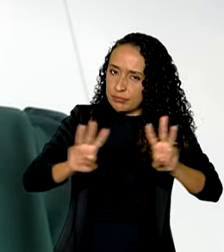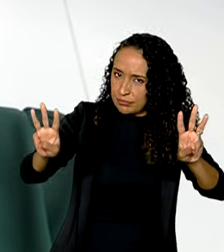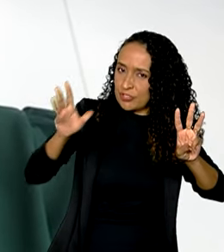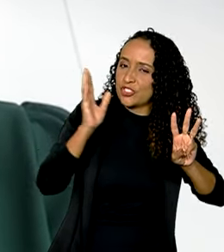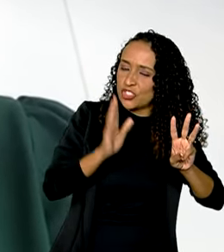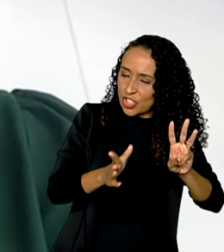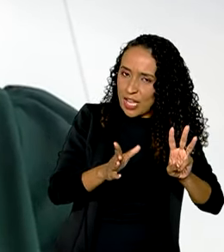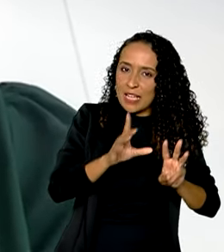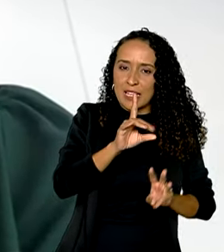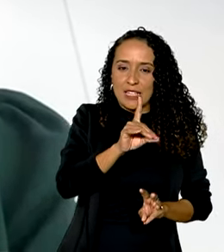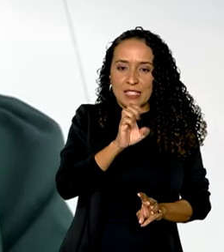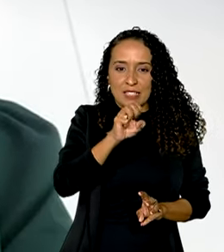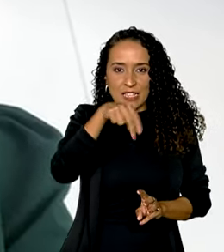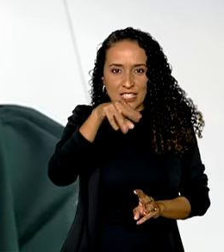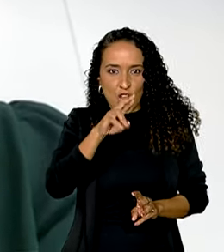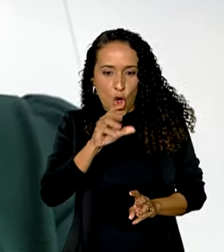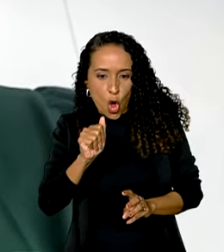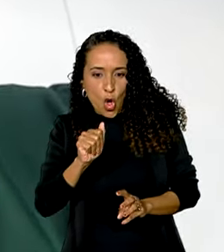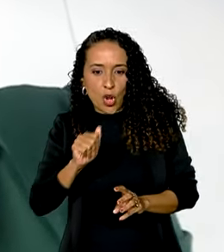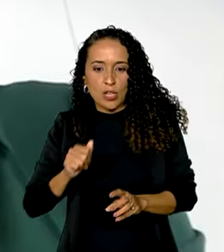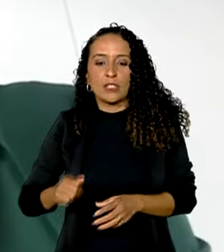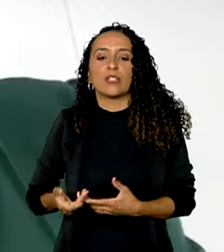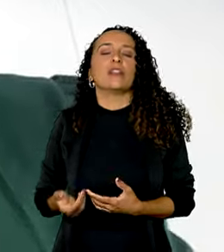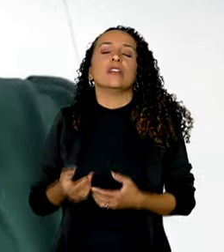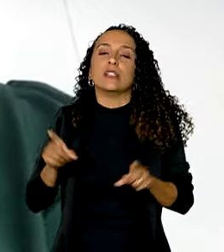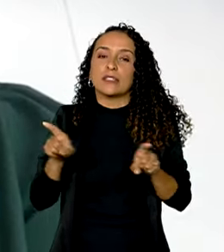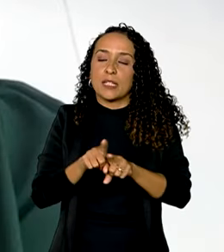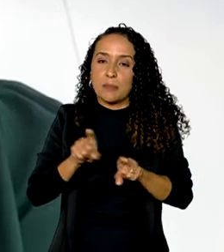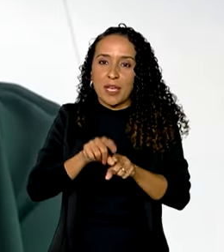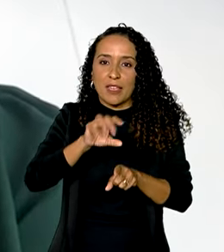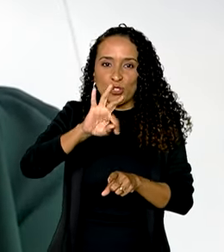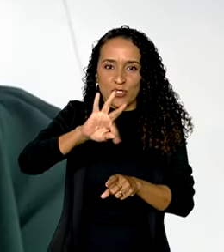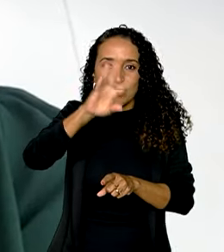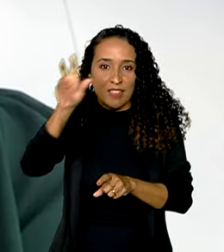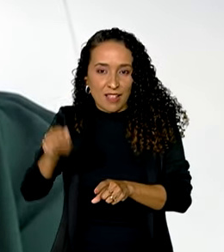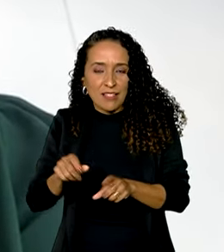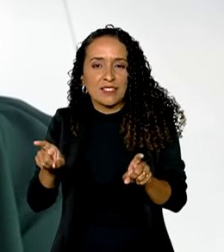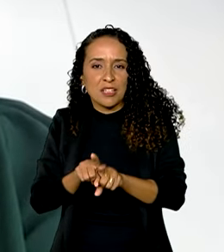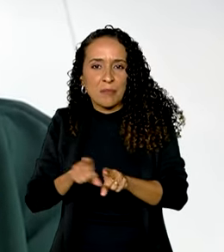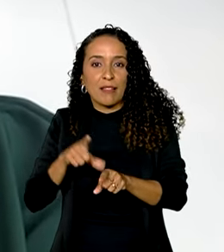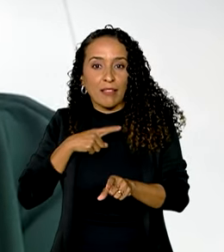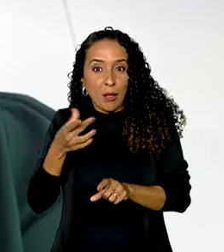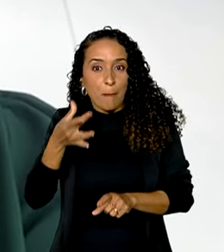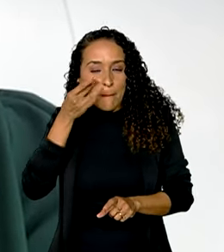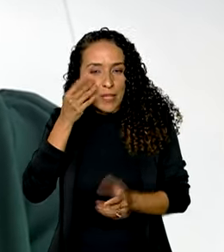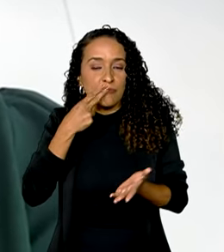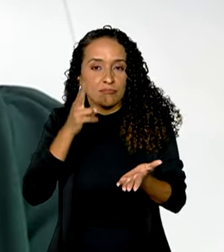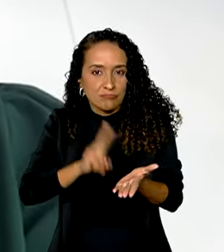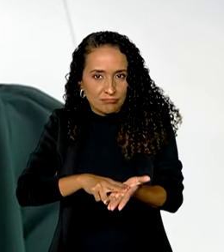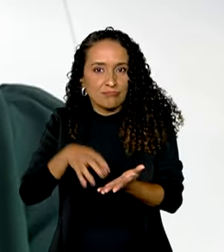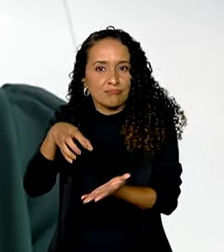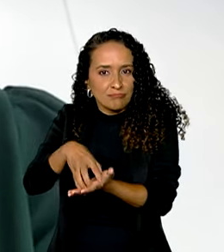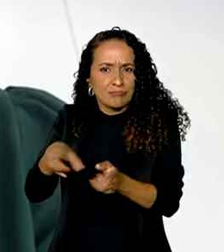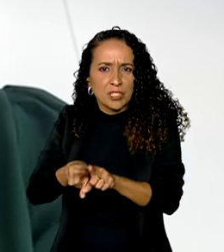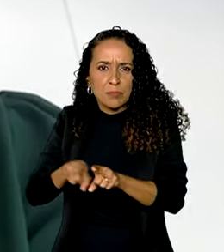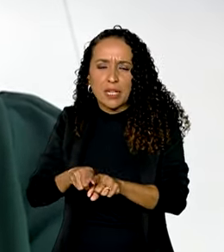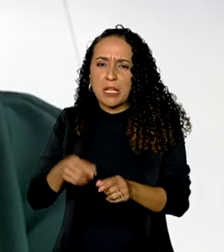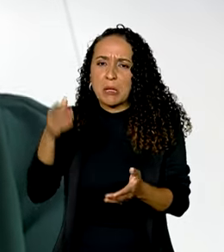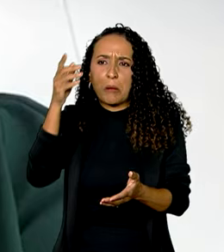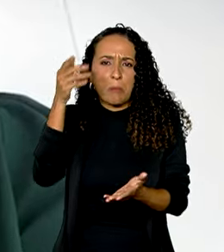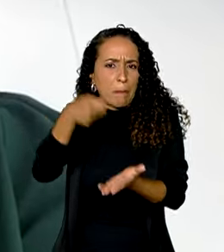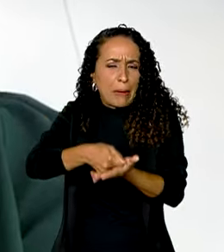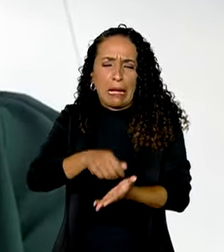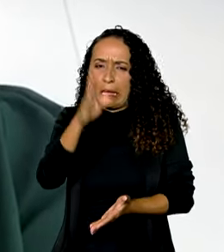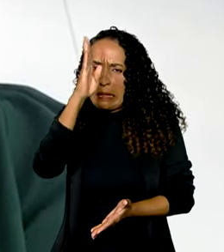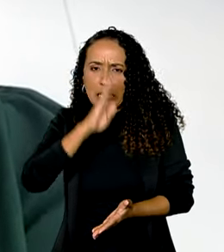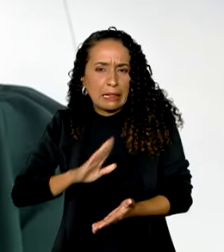desenrola.gov.br, aplicativo do Serasa, a partir de agora também atendimento presencial nas agências do Correio, sem custo para